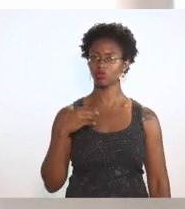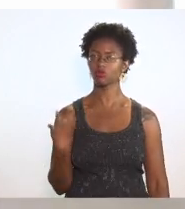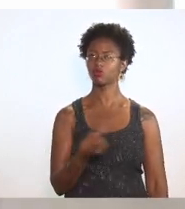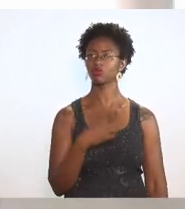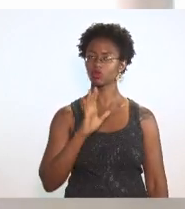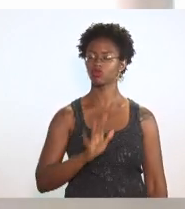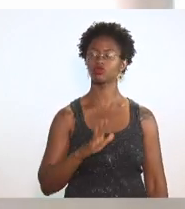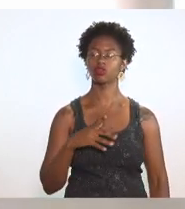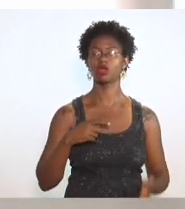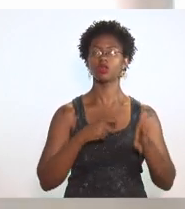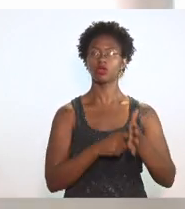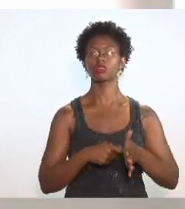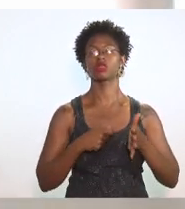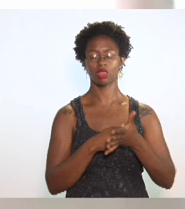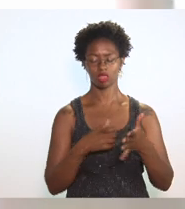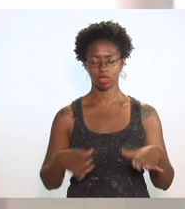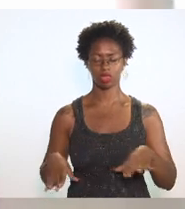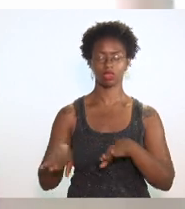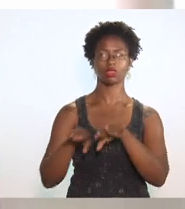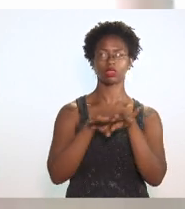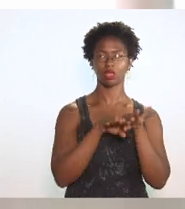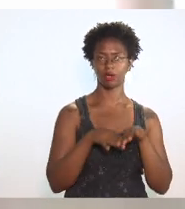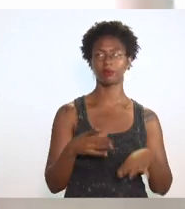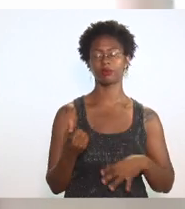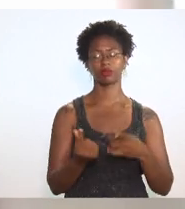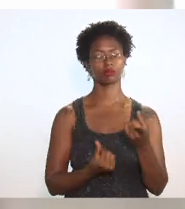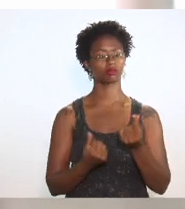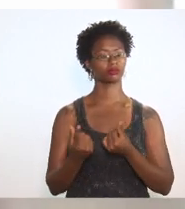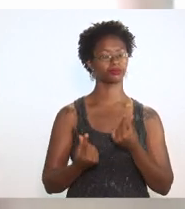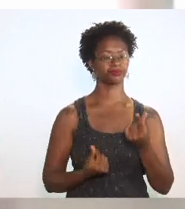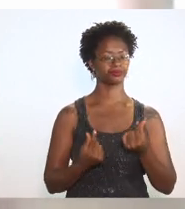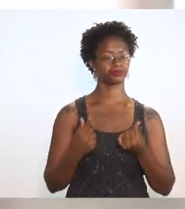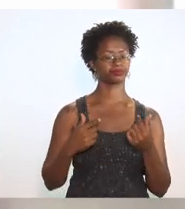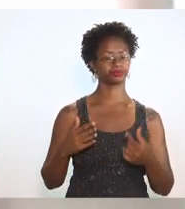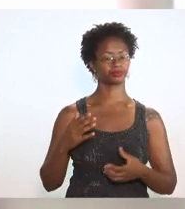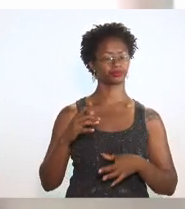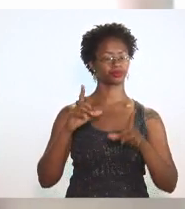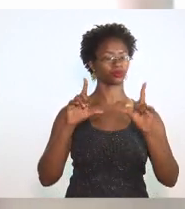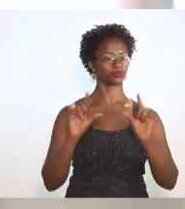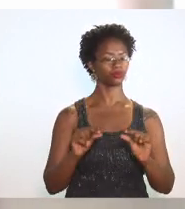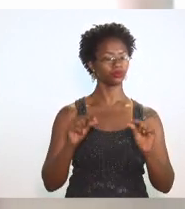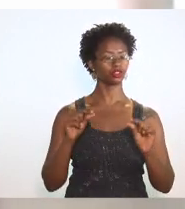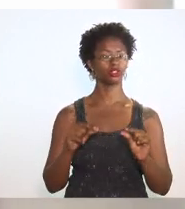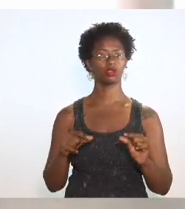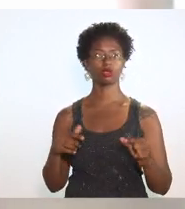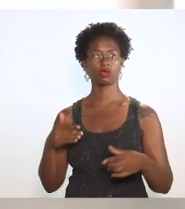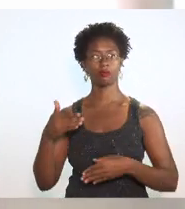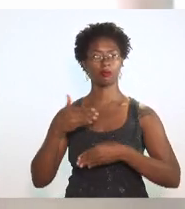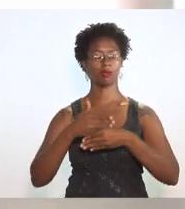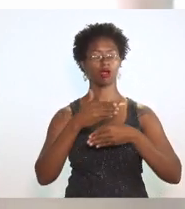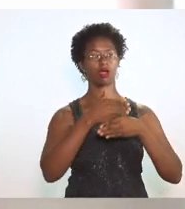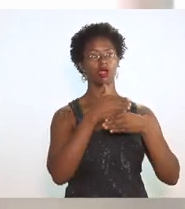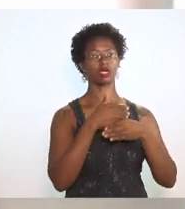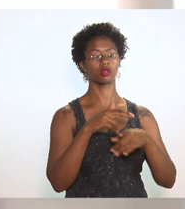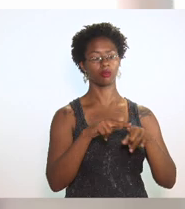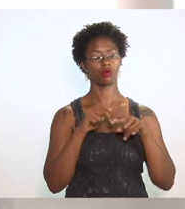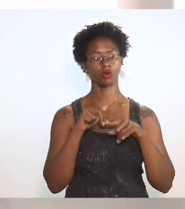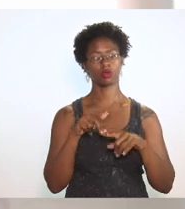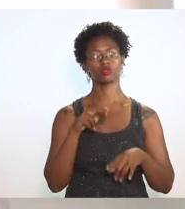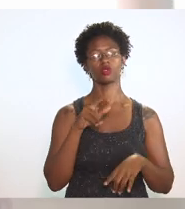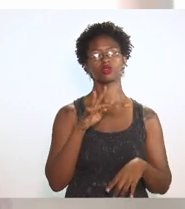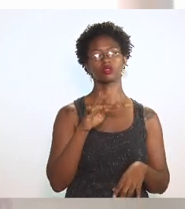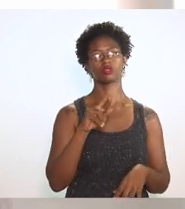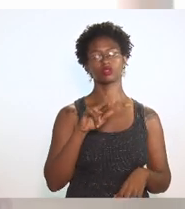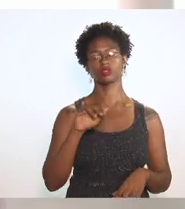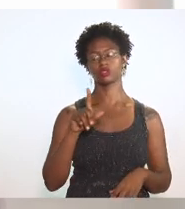equiparação tributária, ou ao menos uma barreira para o trigo que vem de fora do Rio de Janeiro,